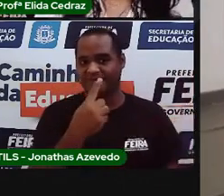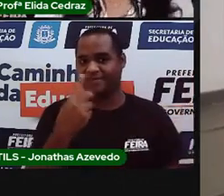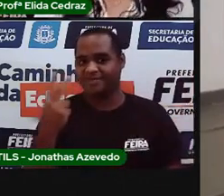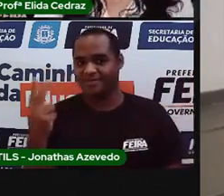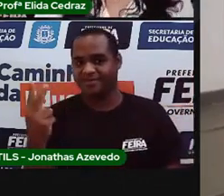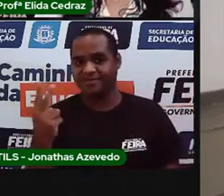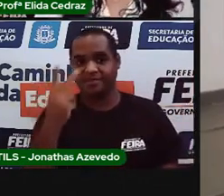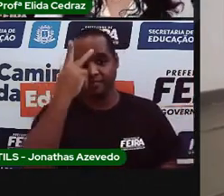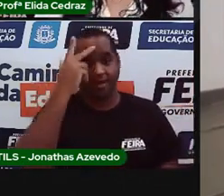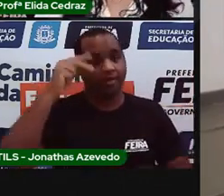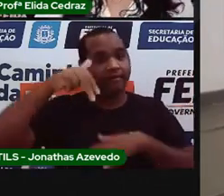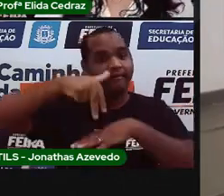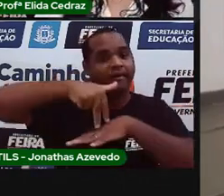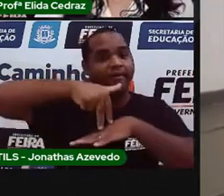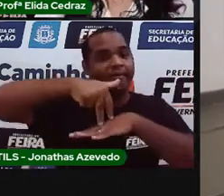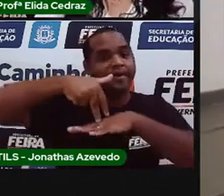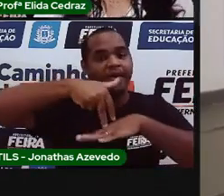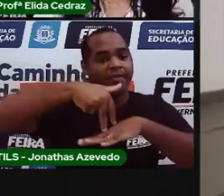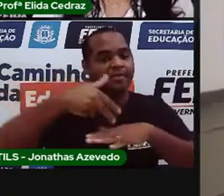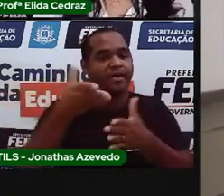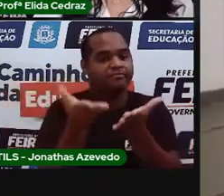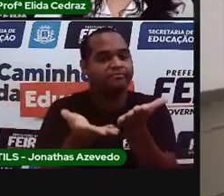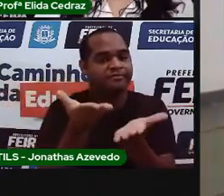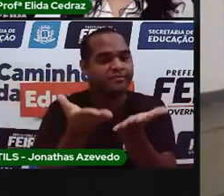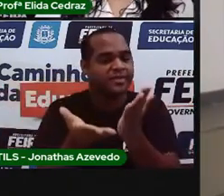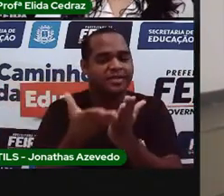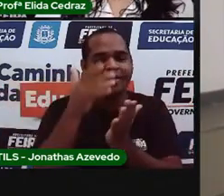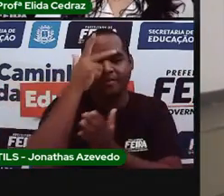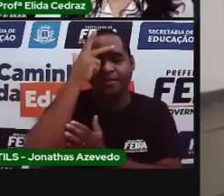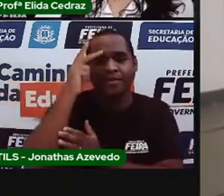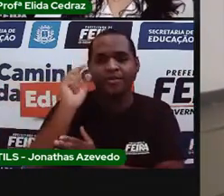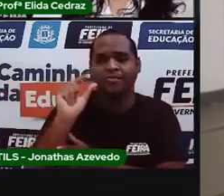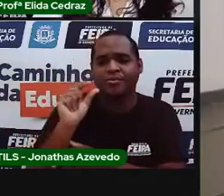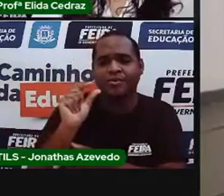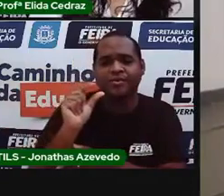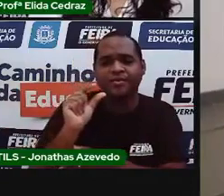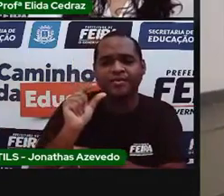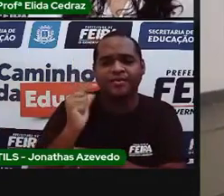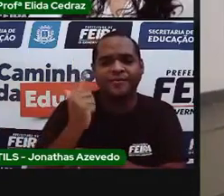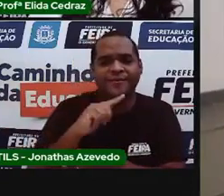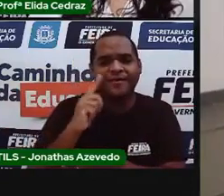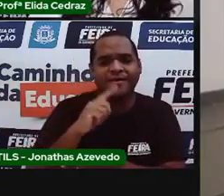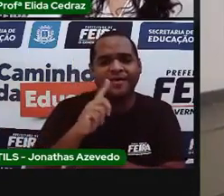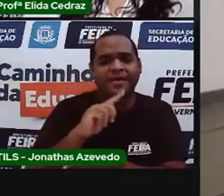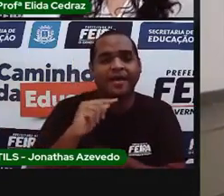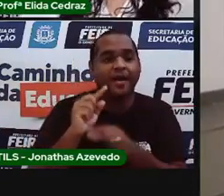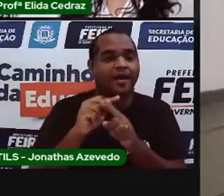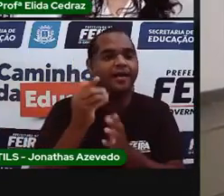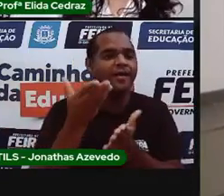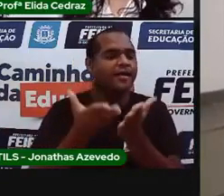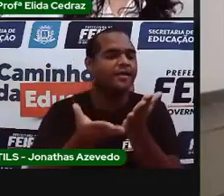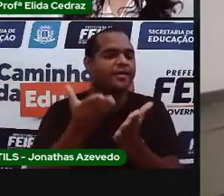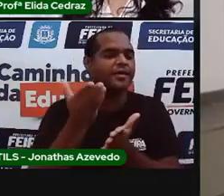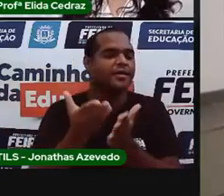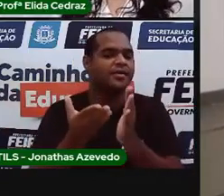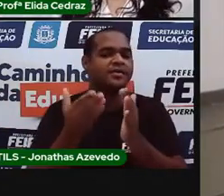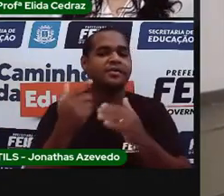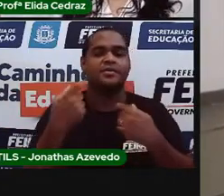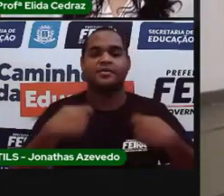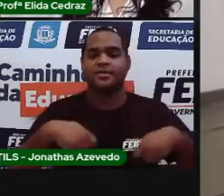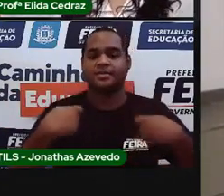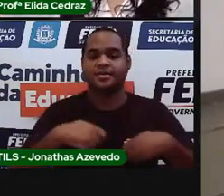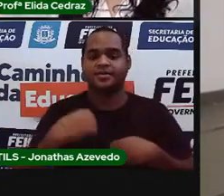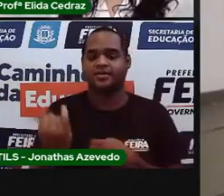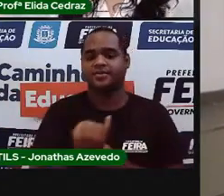mundo tentando se equilibrar. Poucas pessoas conseguem. Porque o equilíbrio, a gente tem que